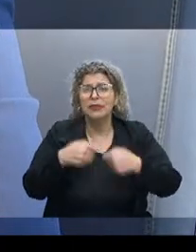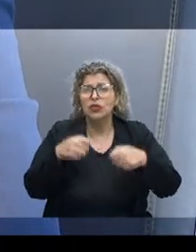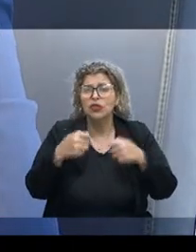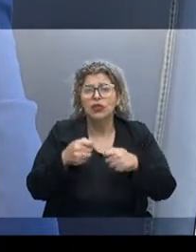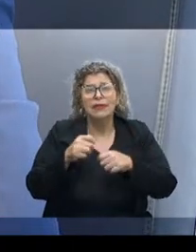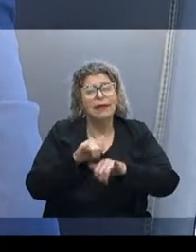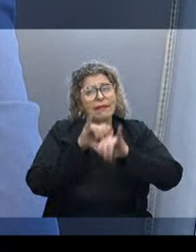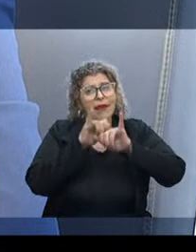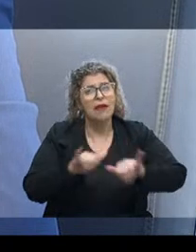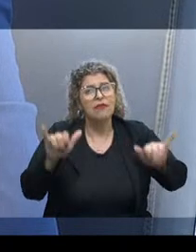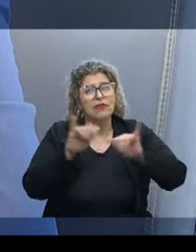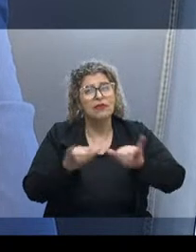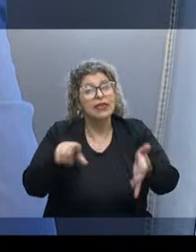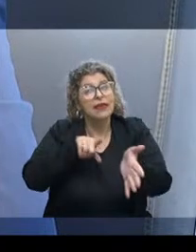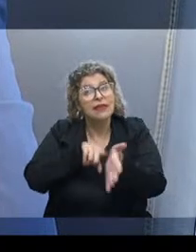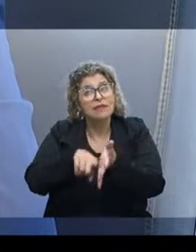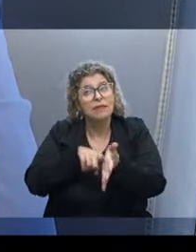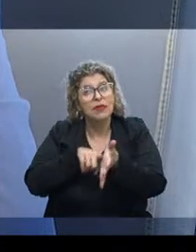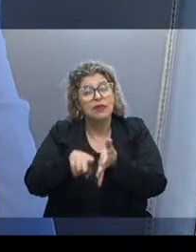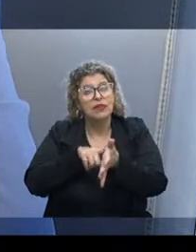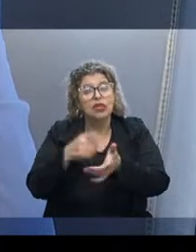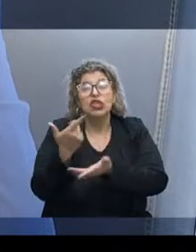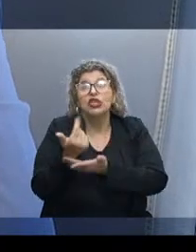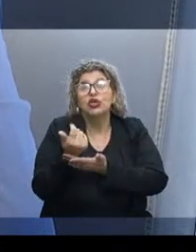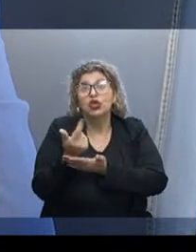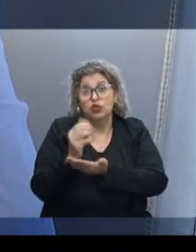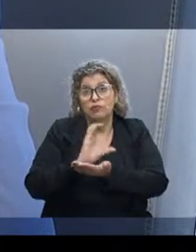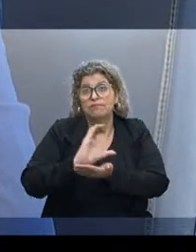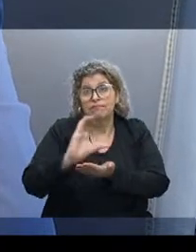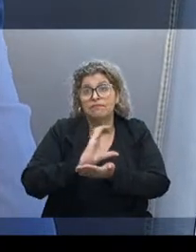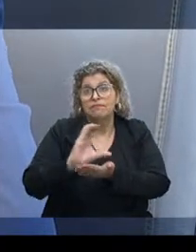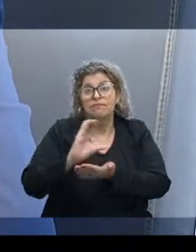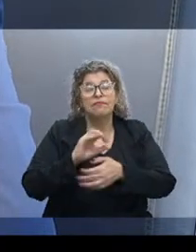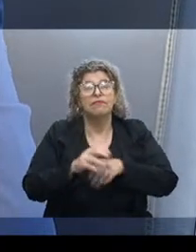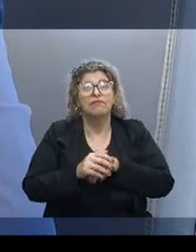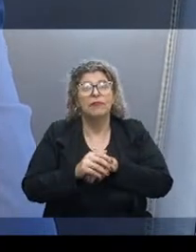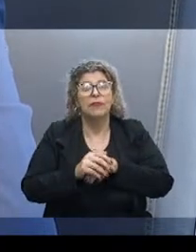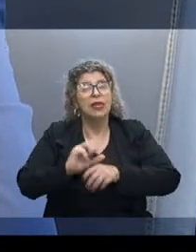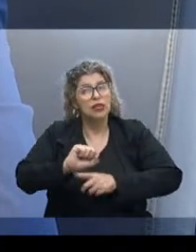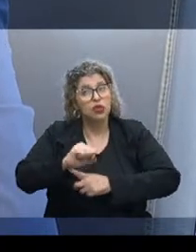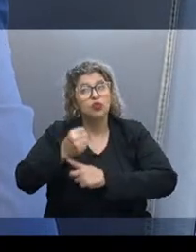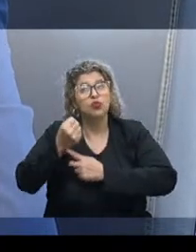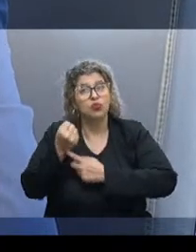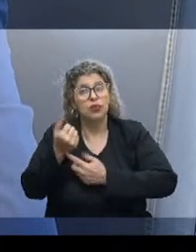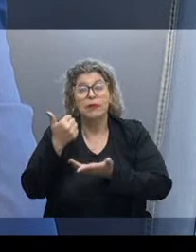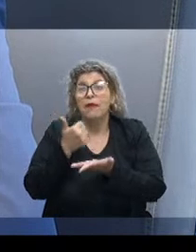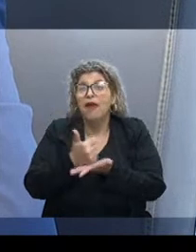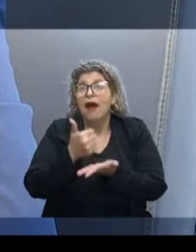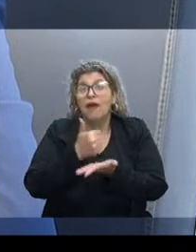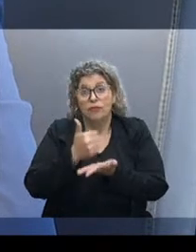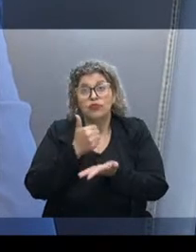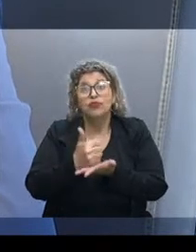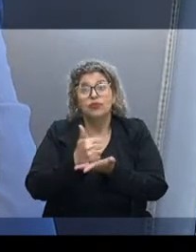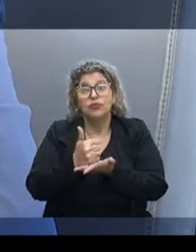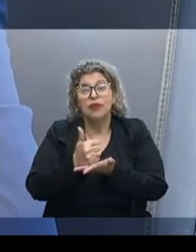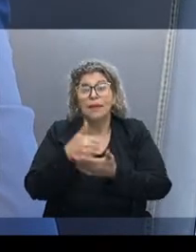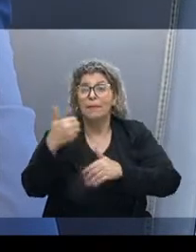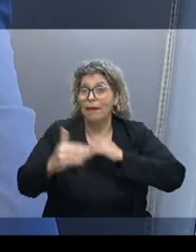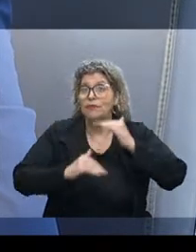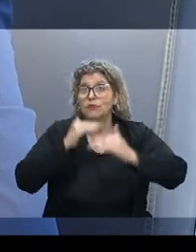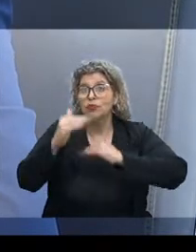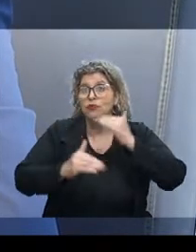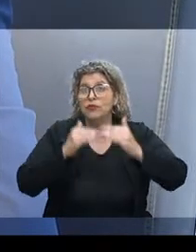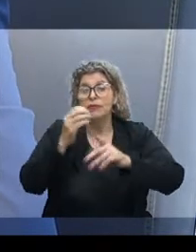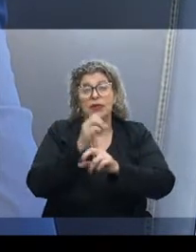nesta pesquisa. Então, os recursos que vão chegar seguramente vão contribuir para o desenvolvimento